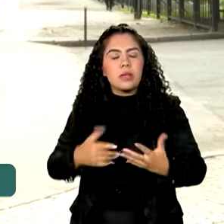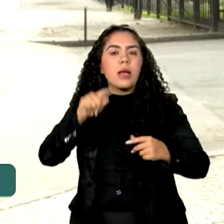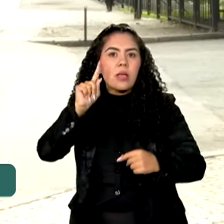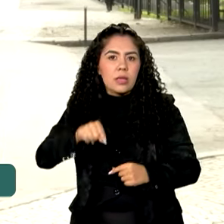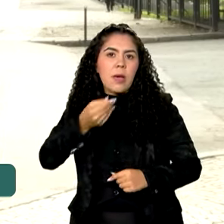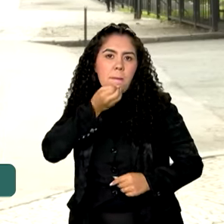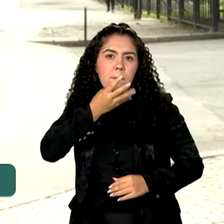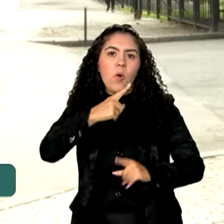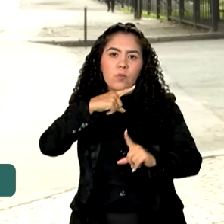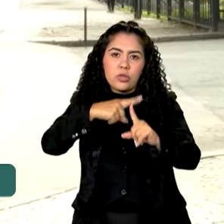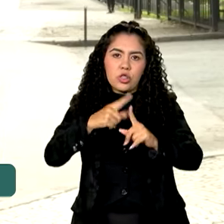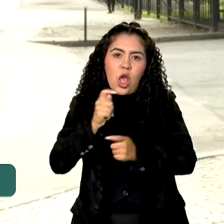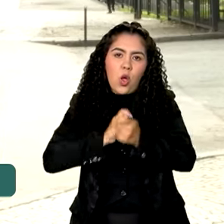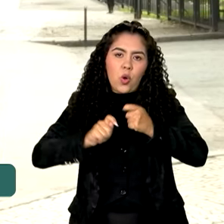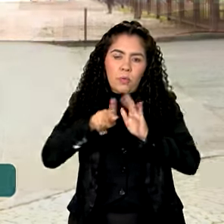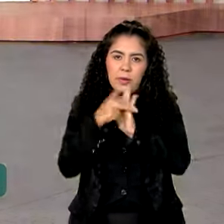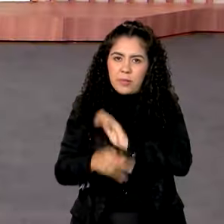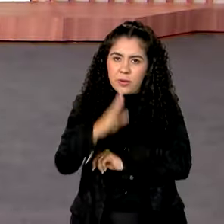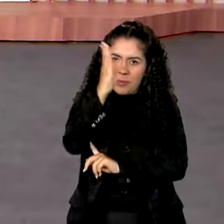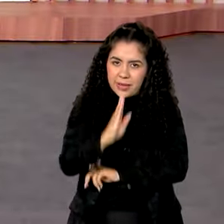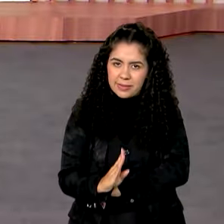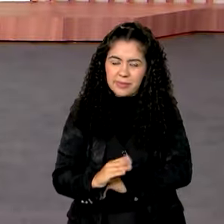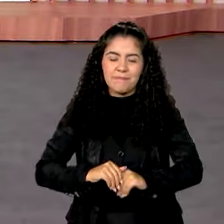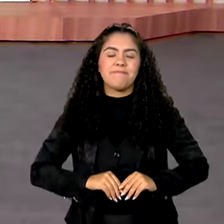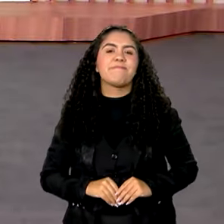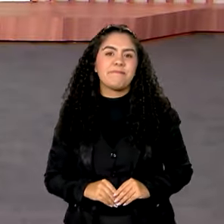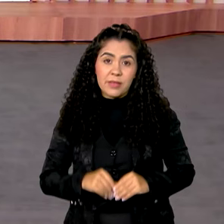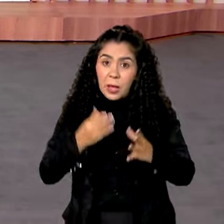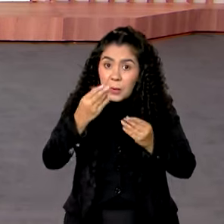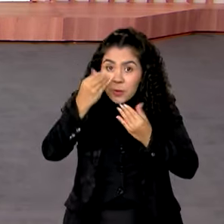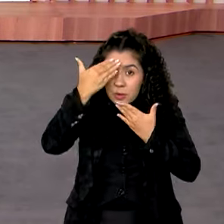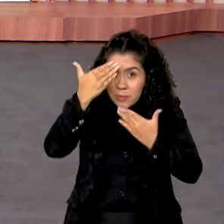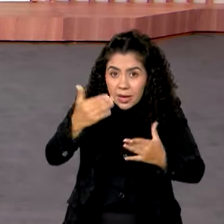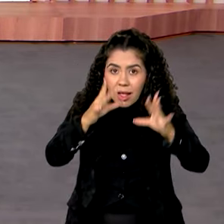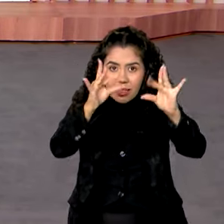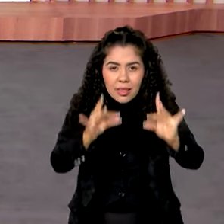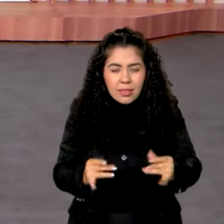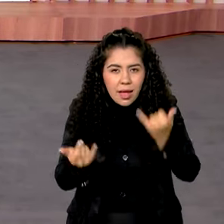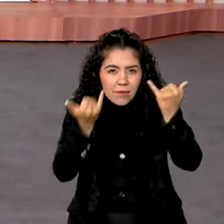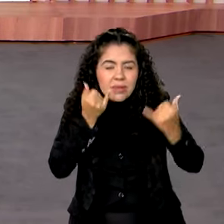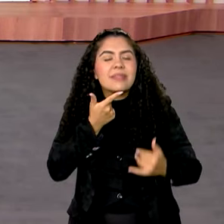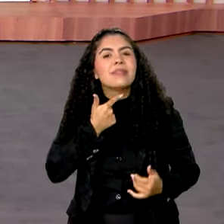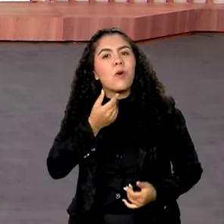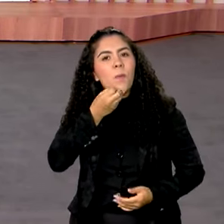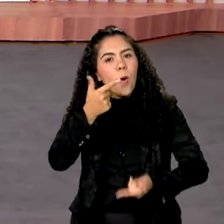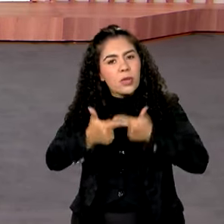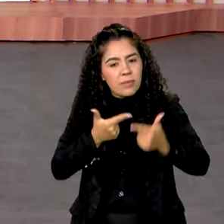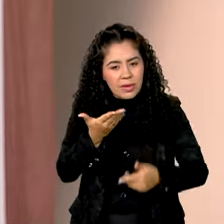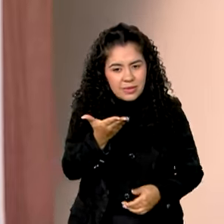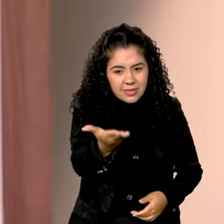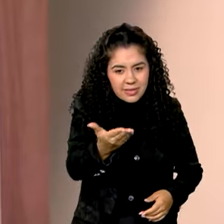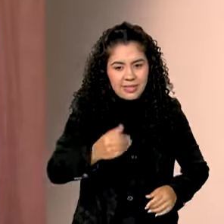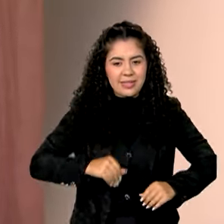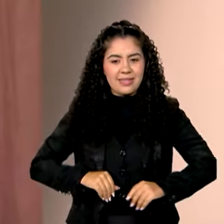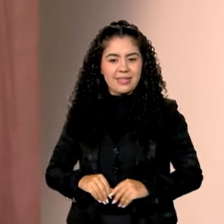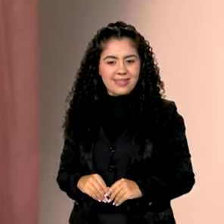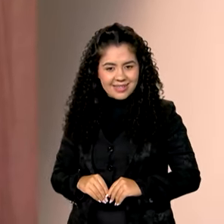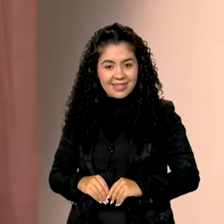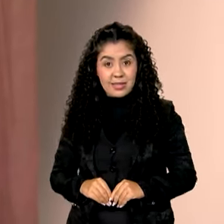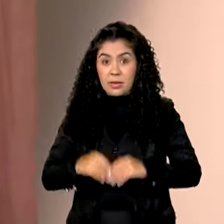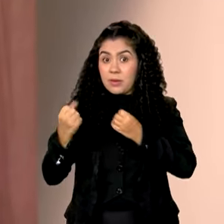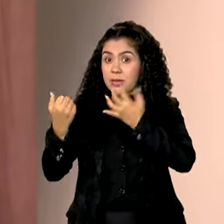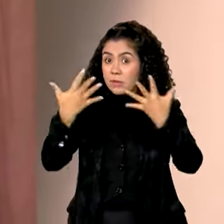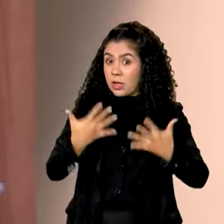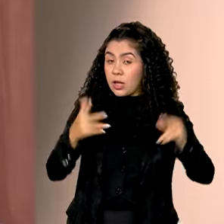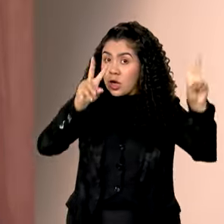economia brasileira. Vanessa? Ok, Flávia, muito obrigada pelas informações, bom trabalho para você. E por falar em